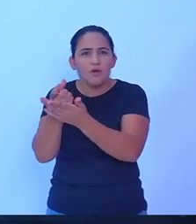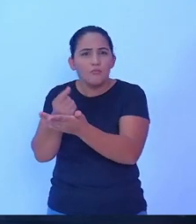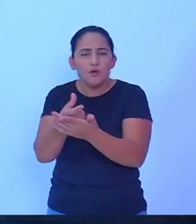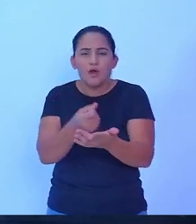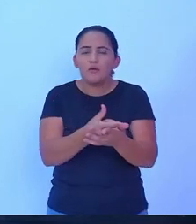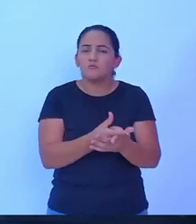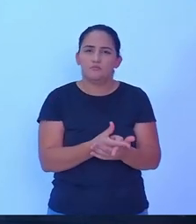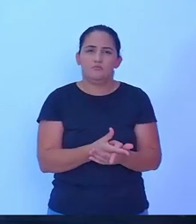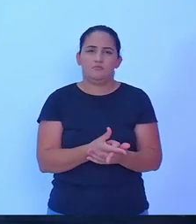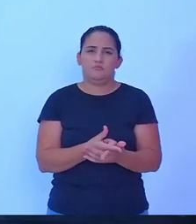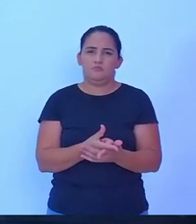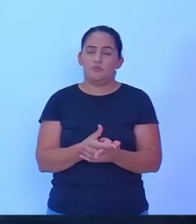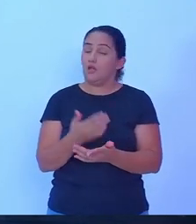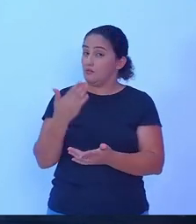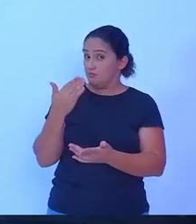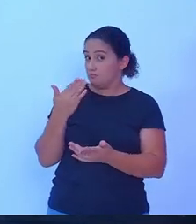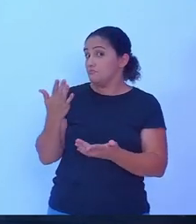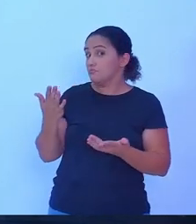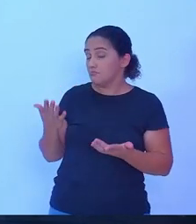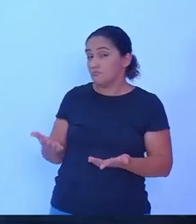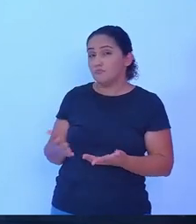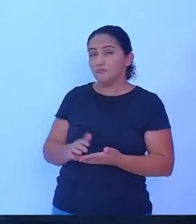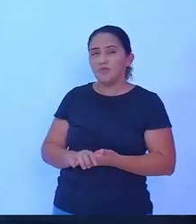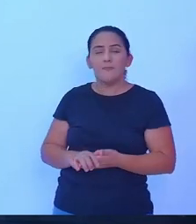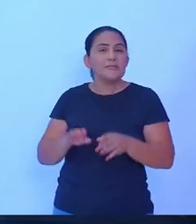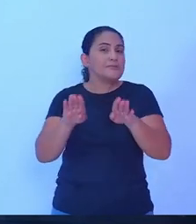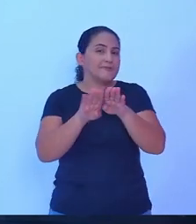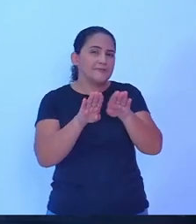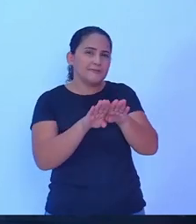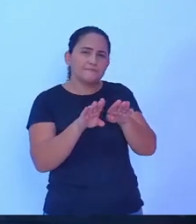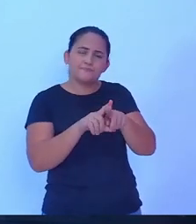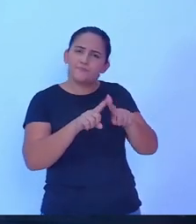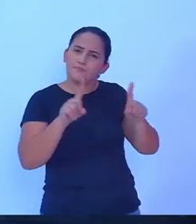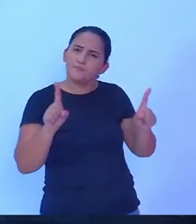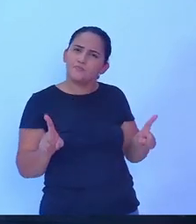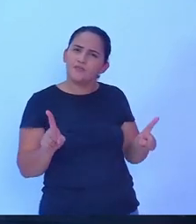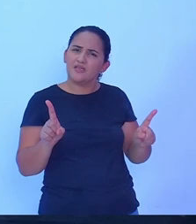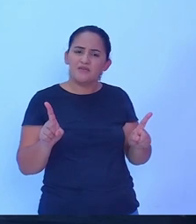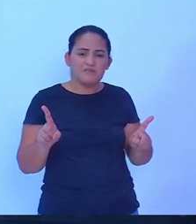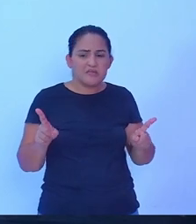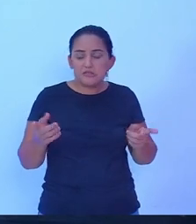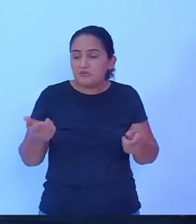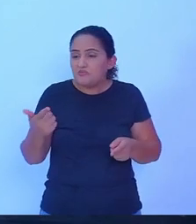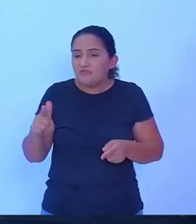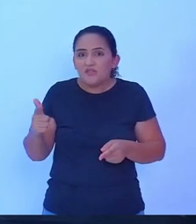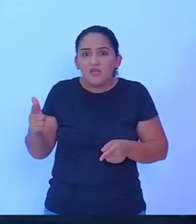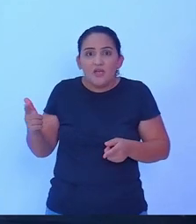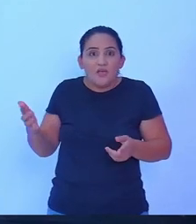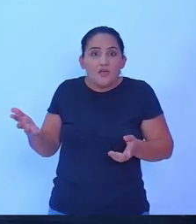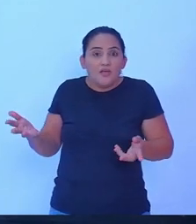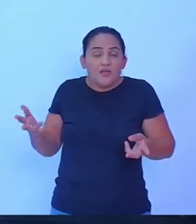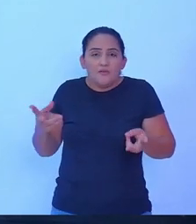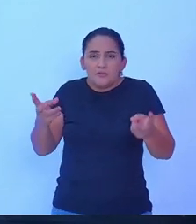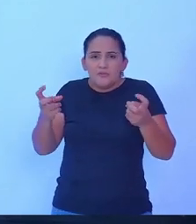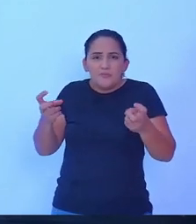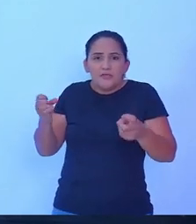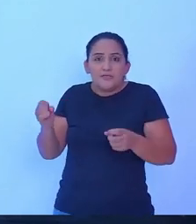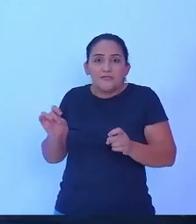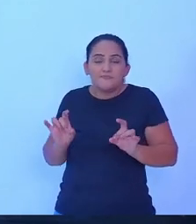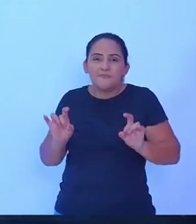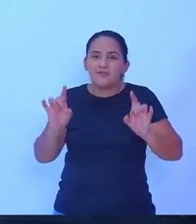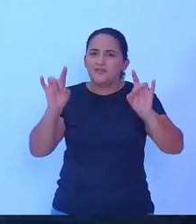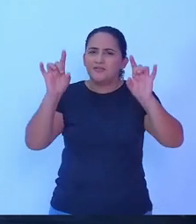produtos, se alimentarem, mas que também não tiveram atenção especial da nossa administração municipal.